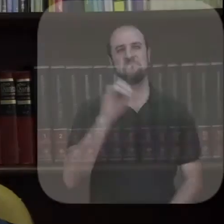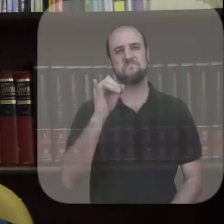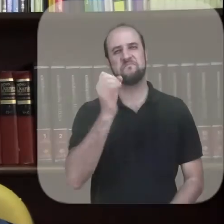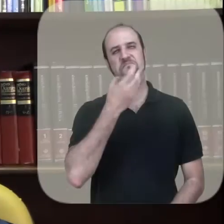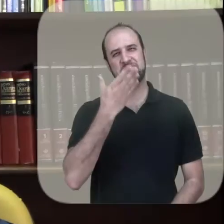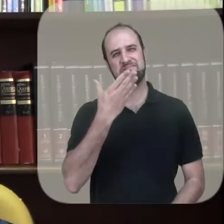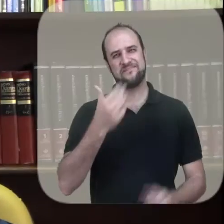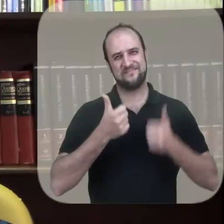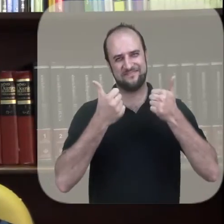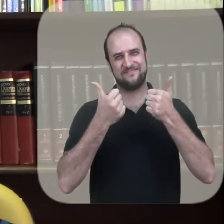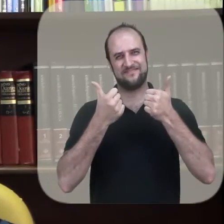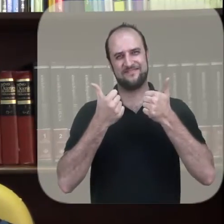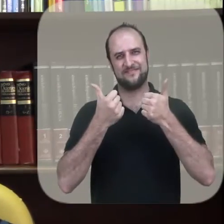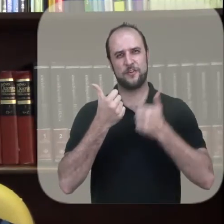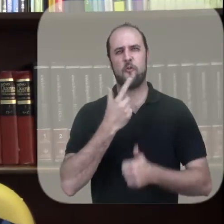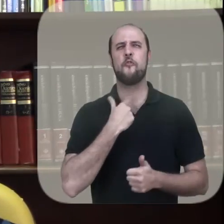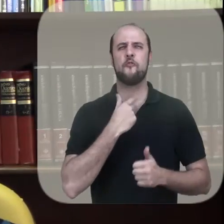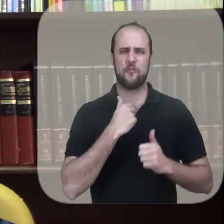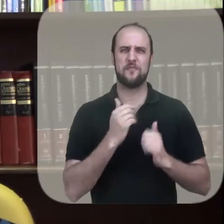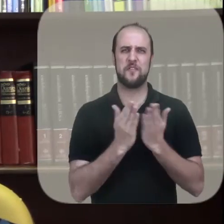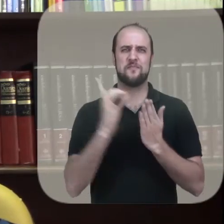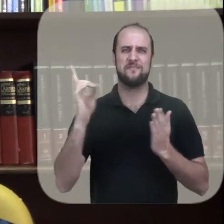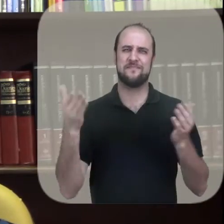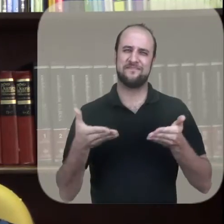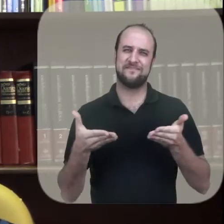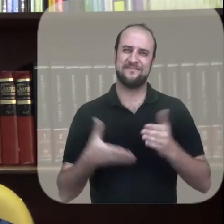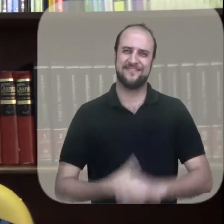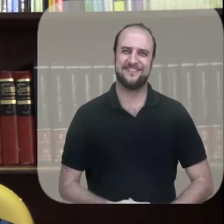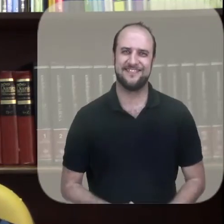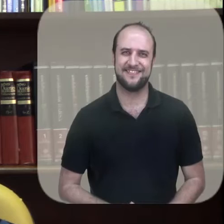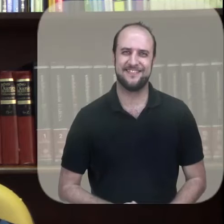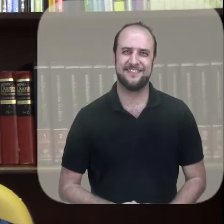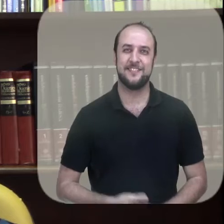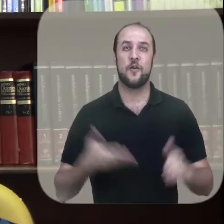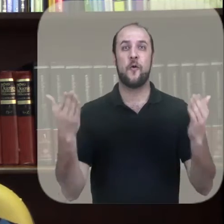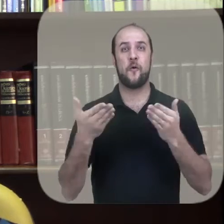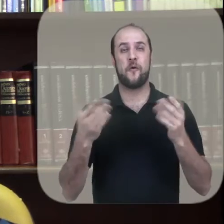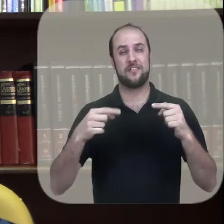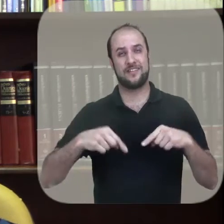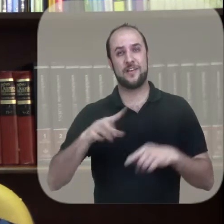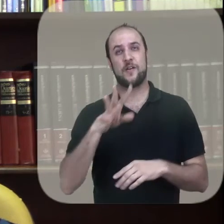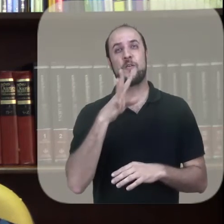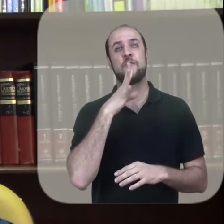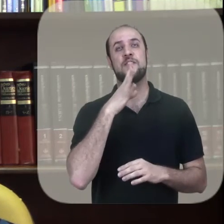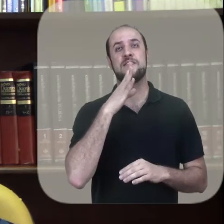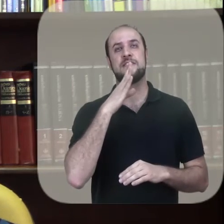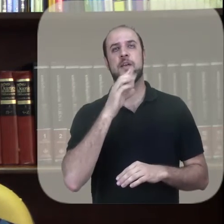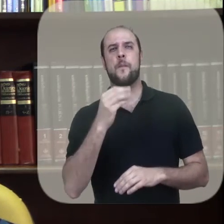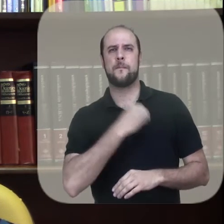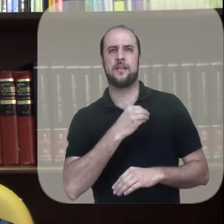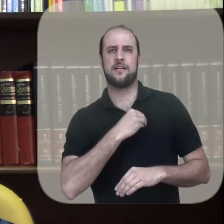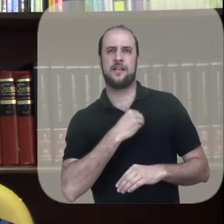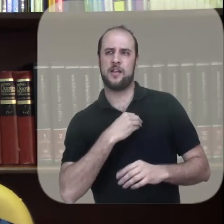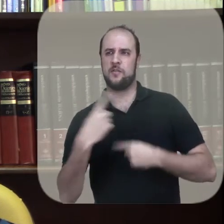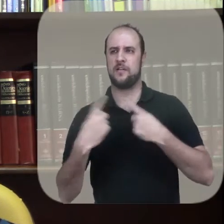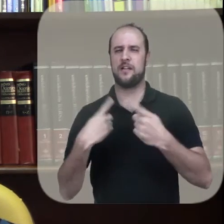Olá, como vai? Tudo bem? Está com fome da palavra? No programa de hoje nós vamos conhecer os